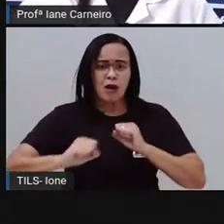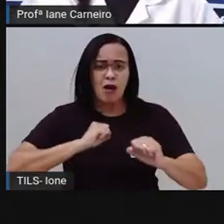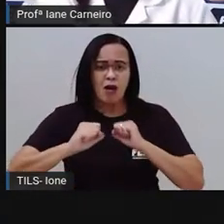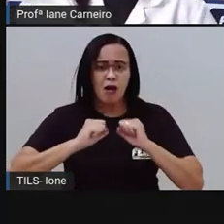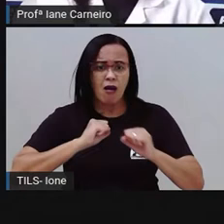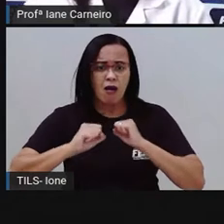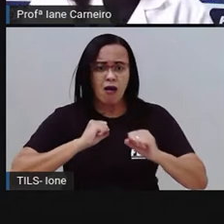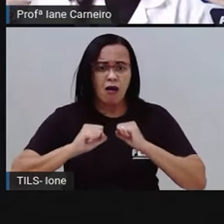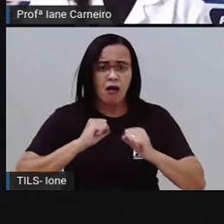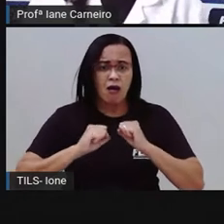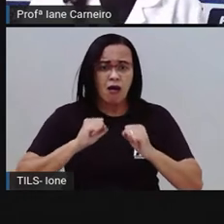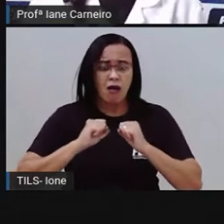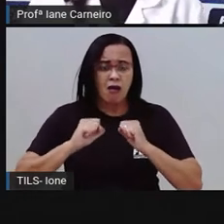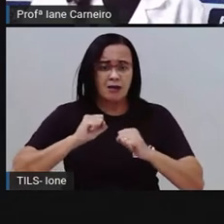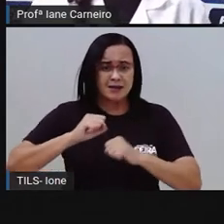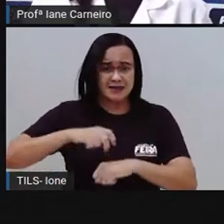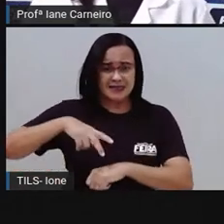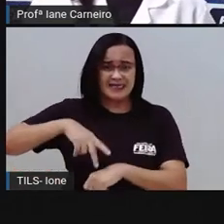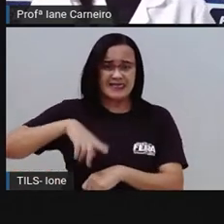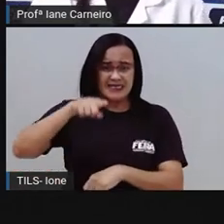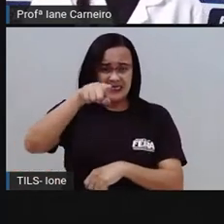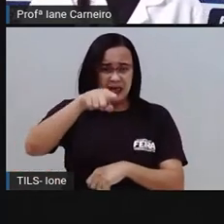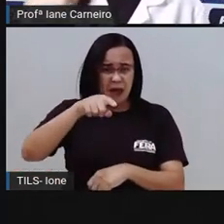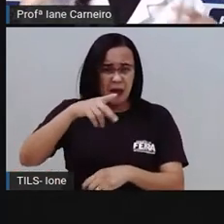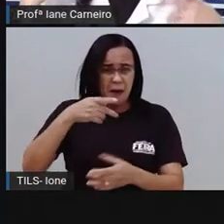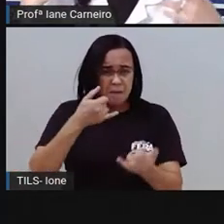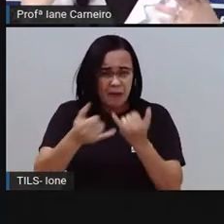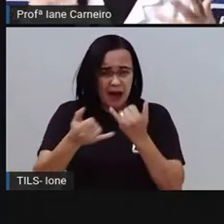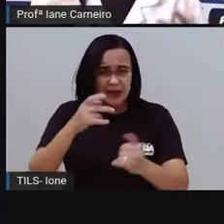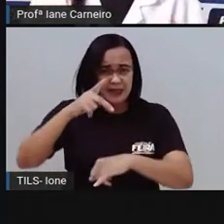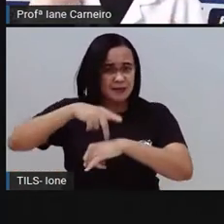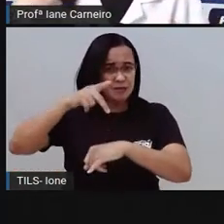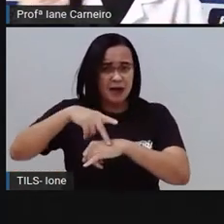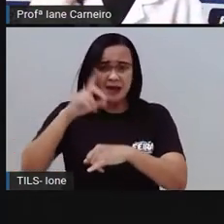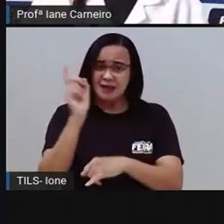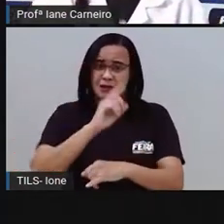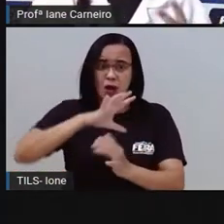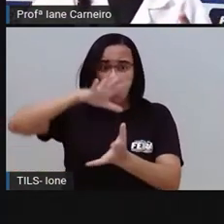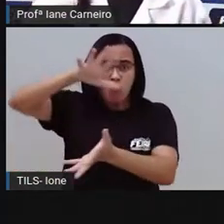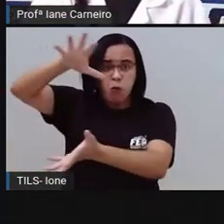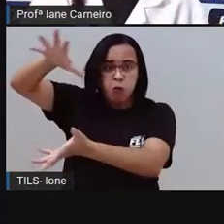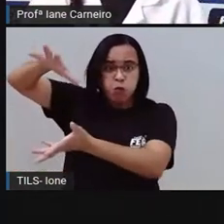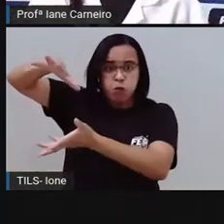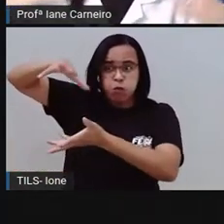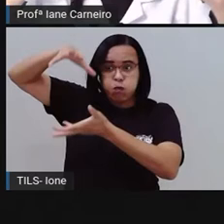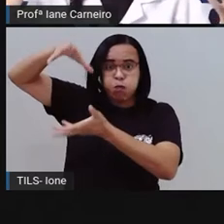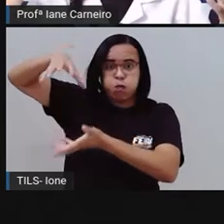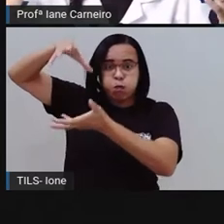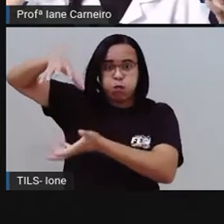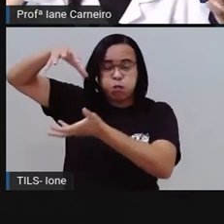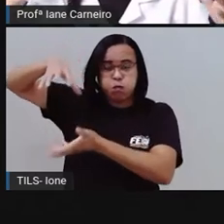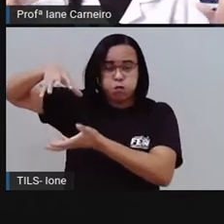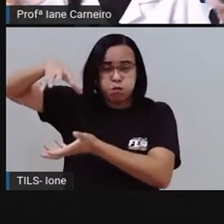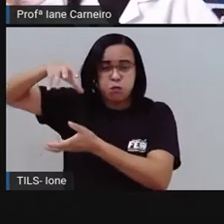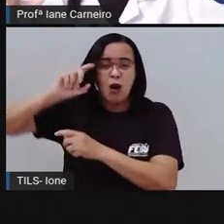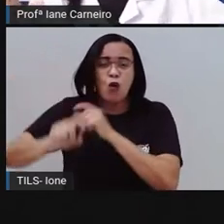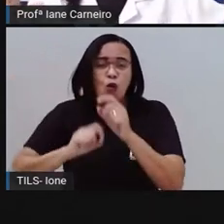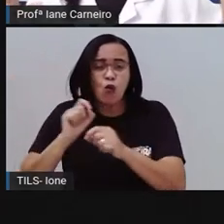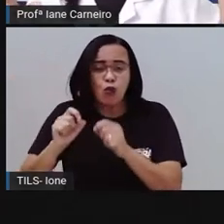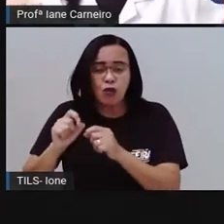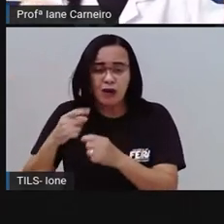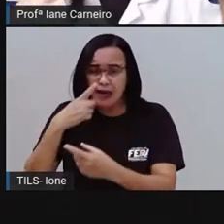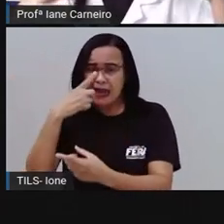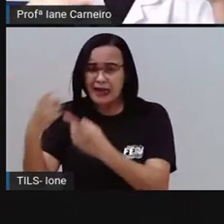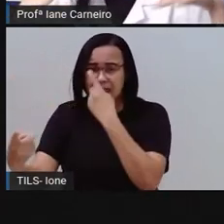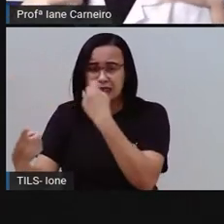bola de lixo correndo atrás dele, né? Eu não sei se vocês já viram, mas tem desenho animado que está ali na